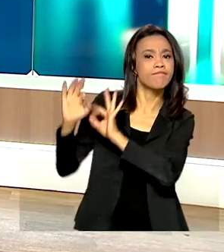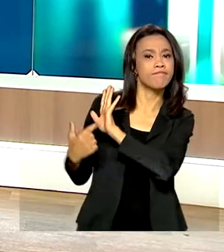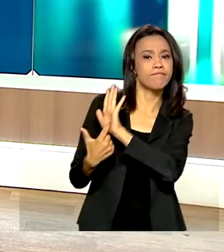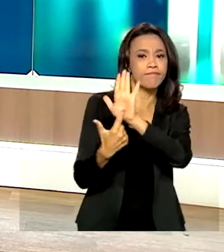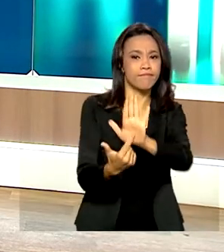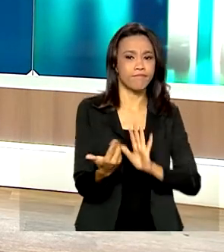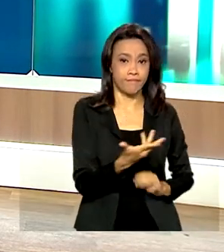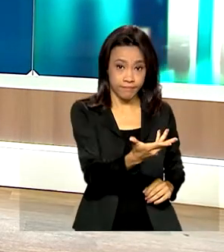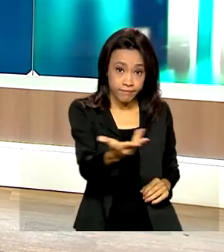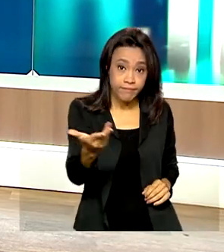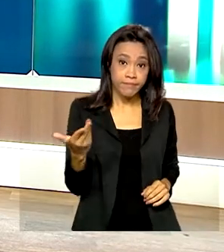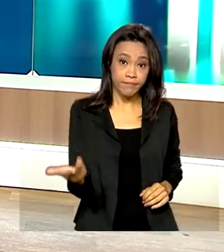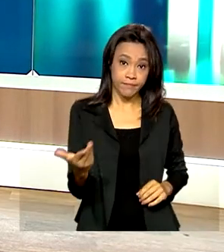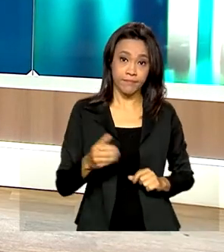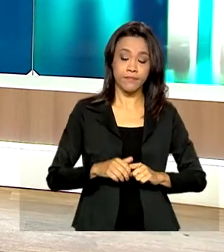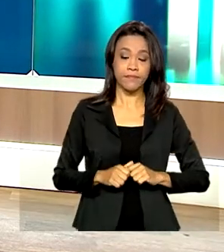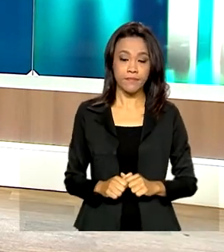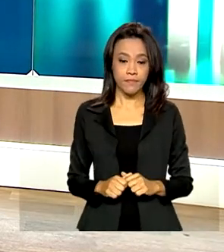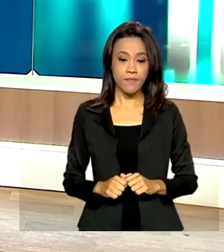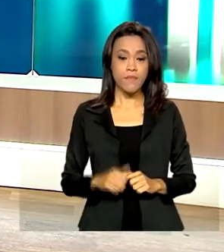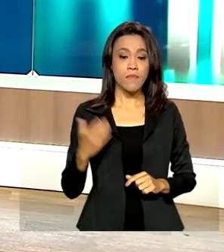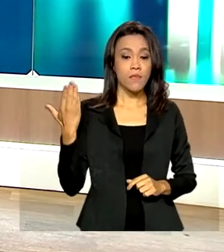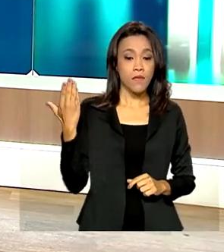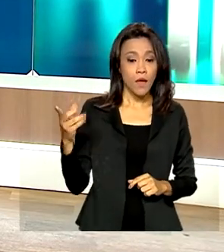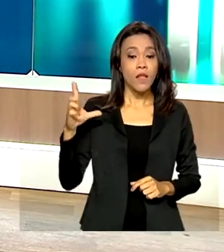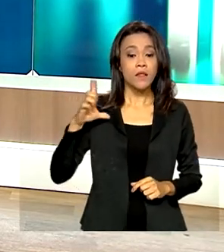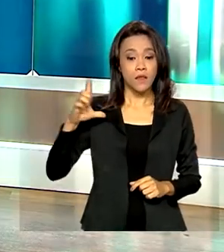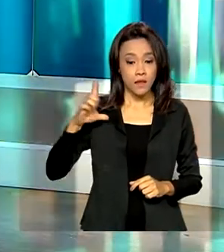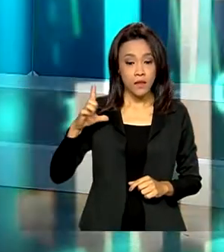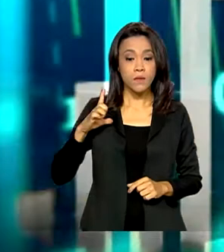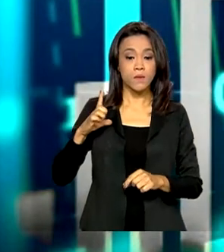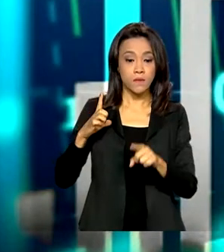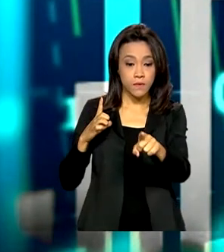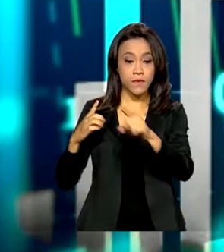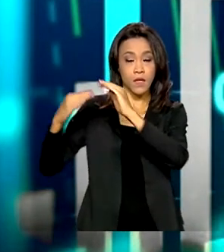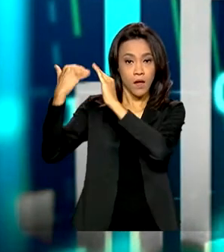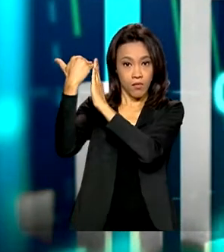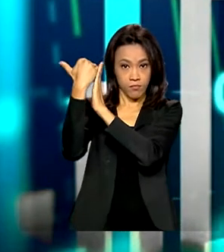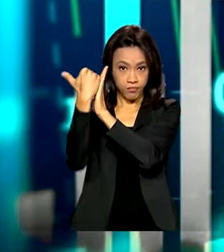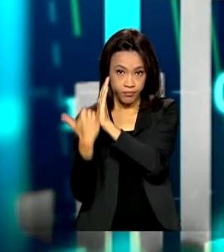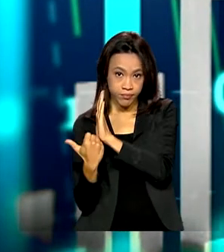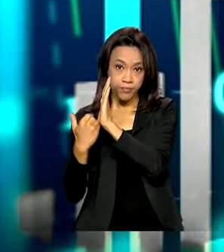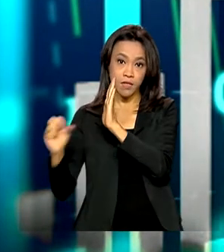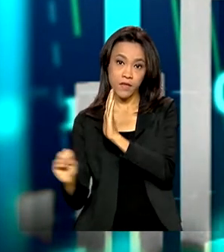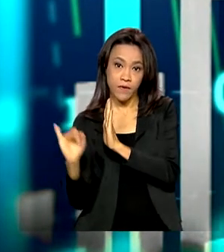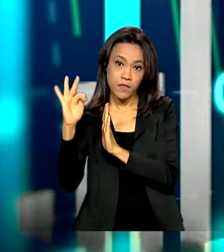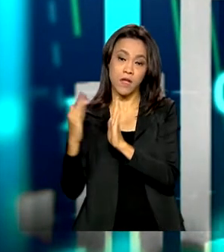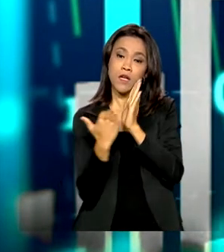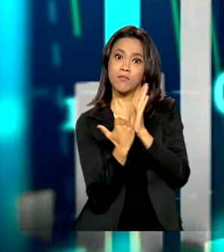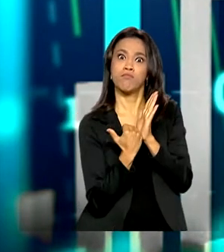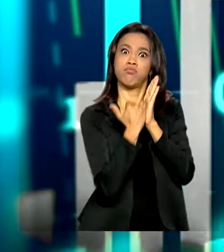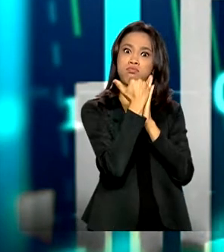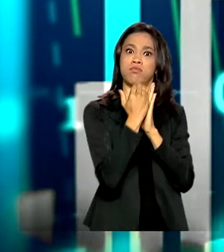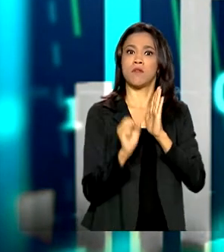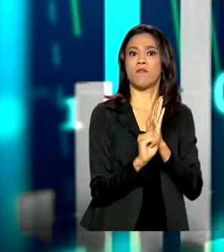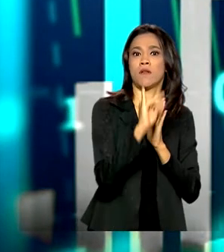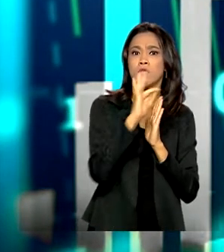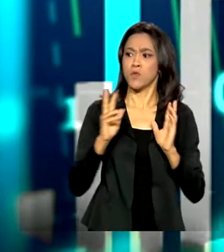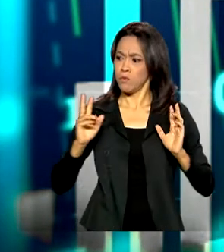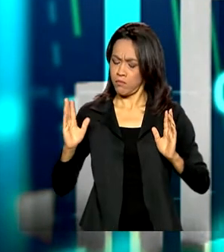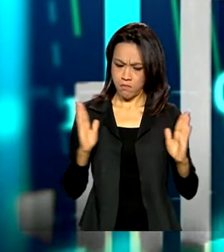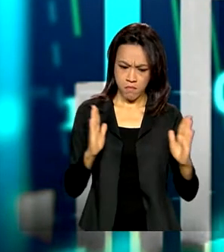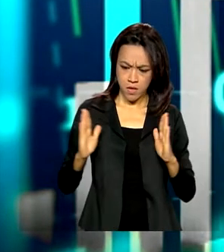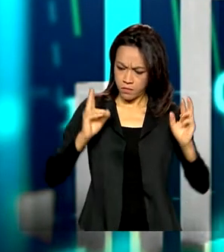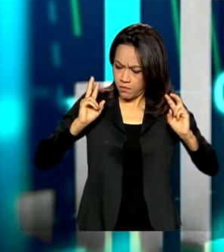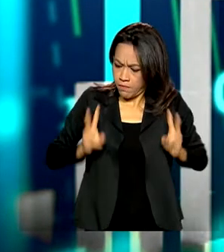aqui preparada pela nossa equipe? Que houve pressões deflacionárias e pressões inflacionárias no mesmo período